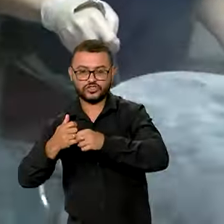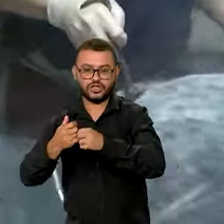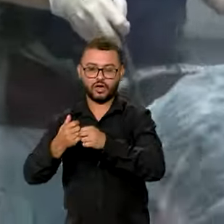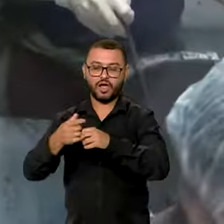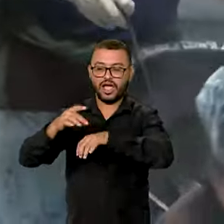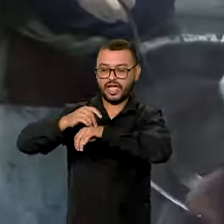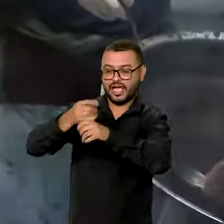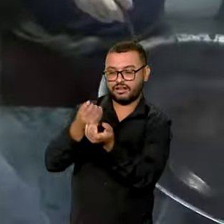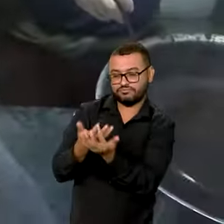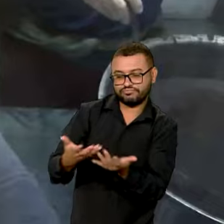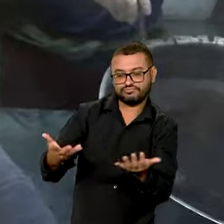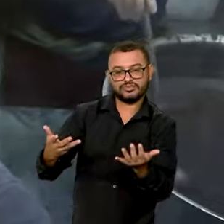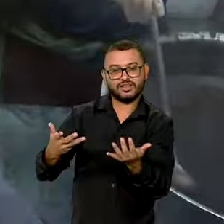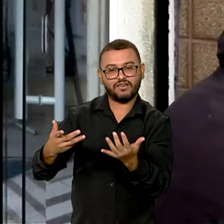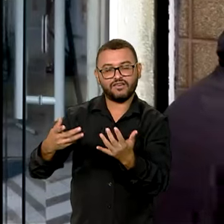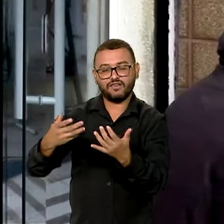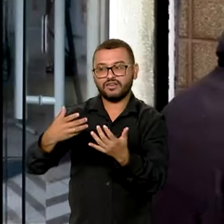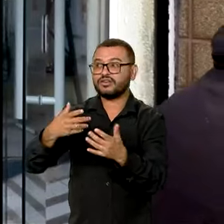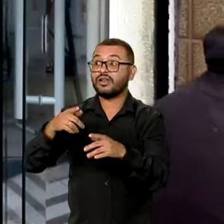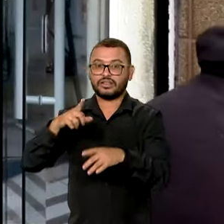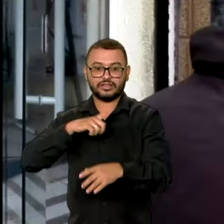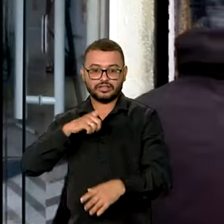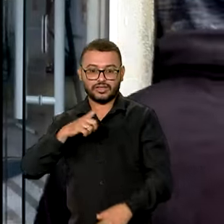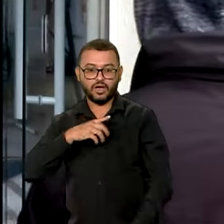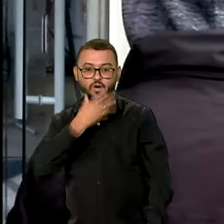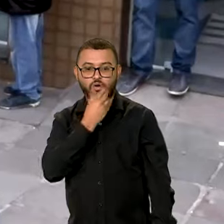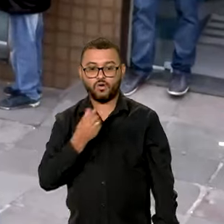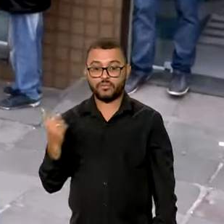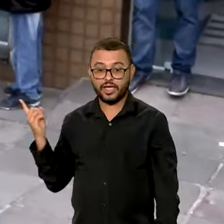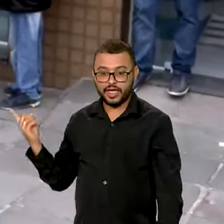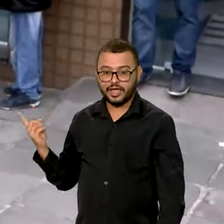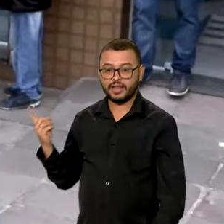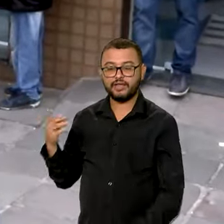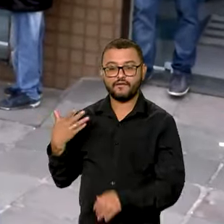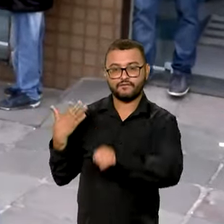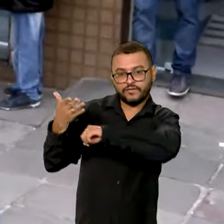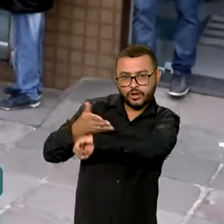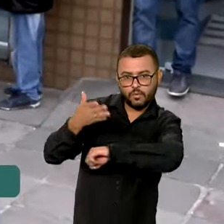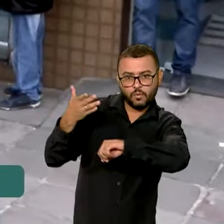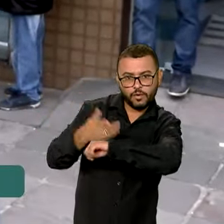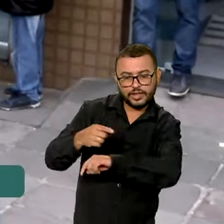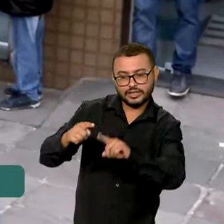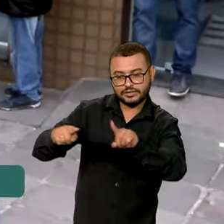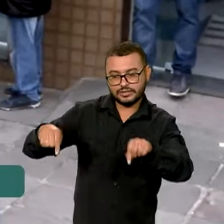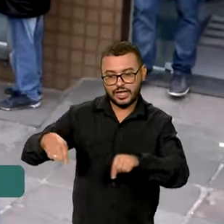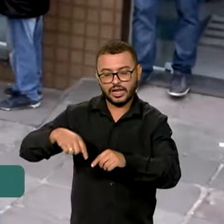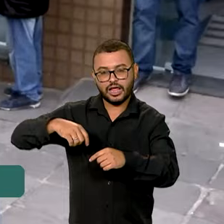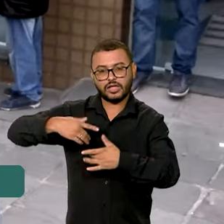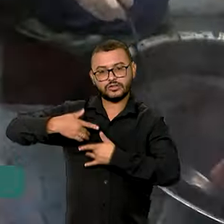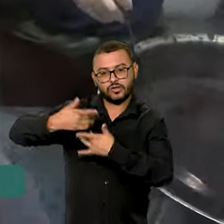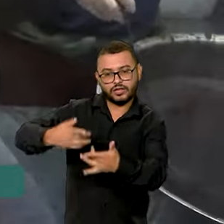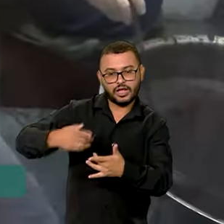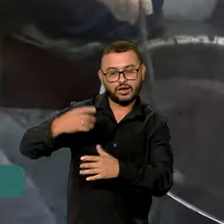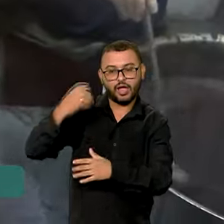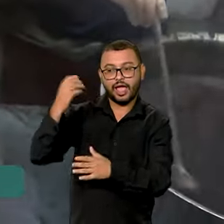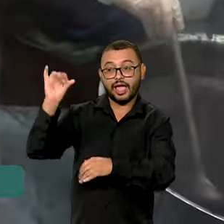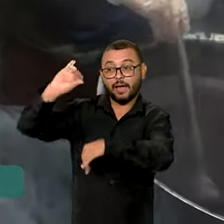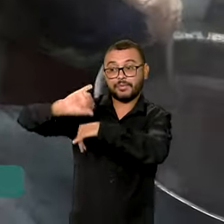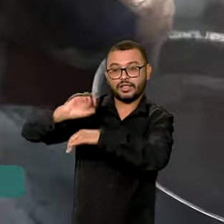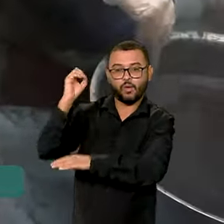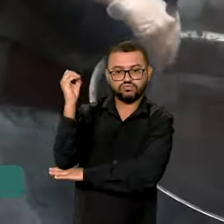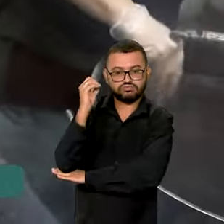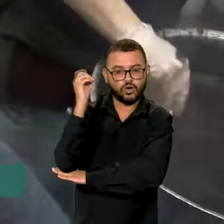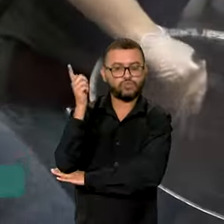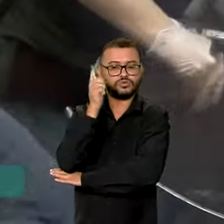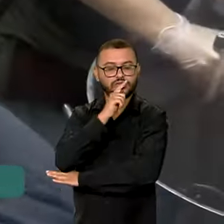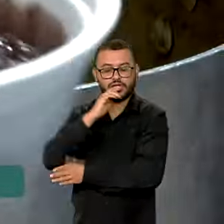legumes. Há oito meses, seu abrelino passa nessa cozinha solidária no centro de Porto Alegre e garante